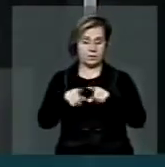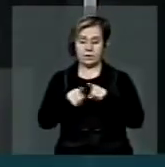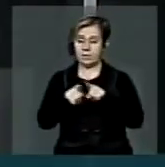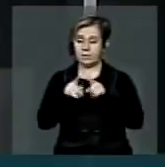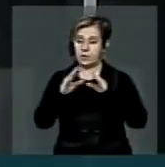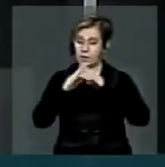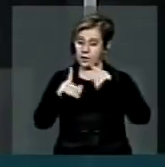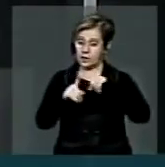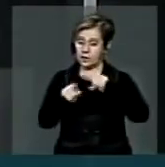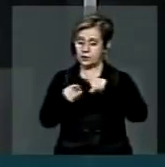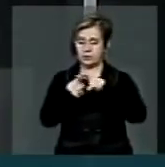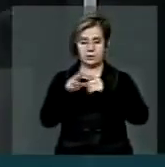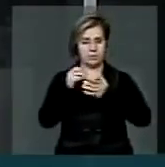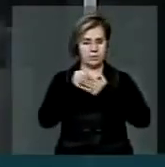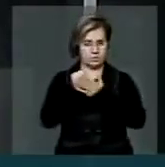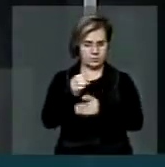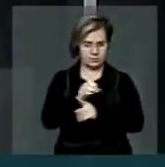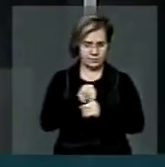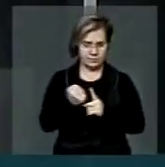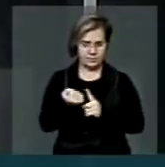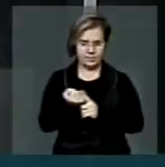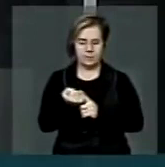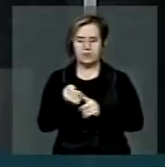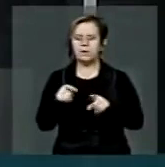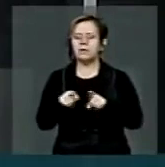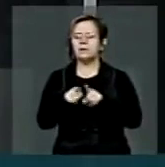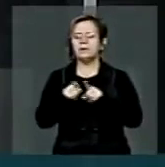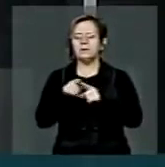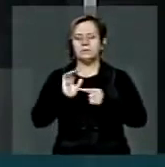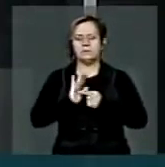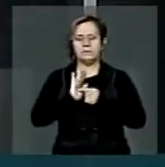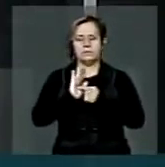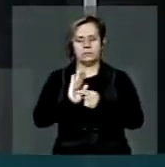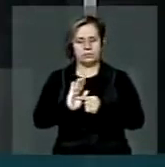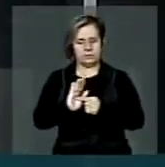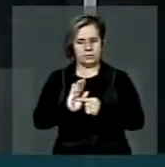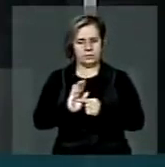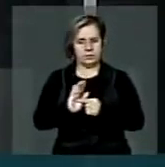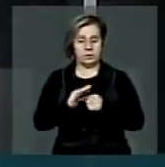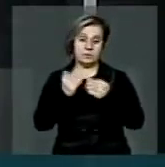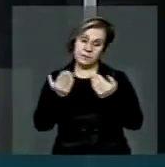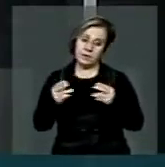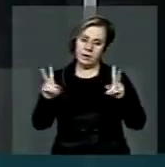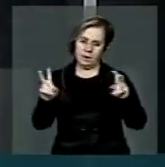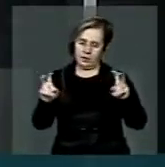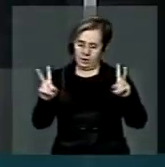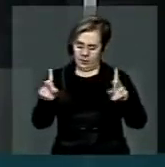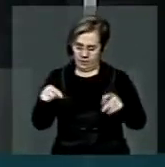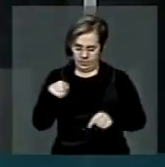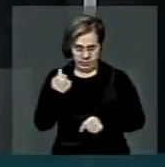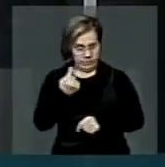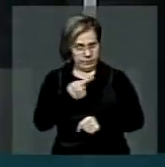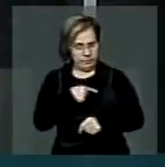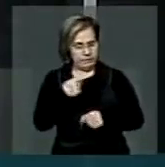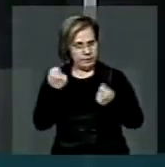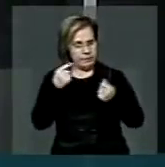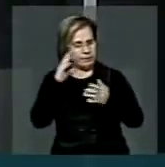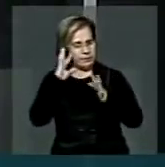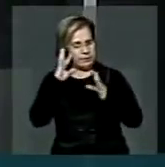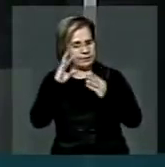De modo, Sr. Presidente, que é um assunto que nós devemos nos